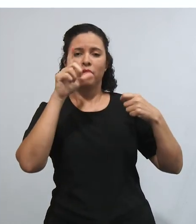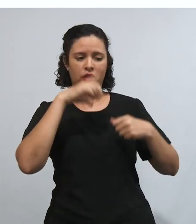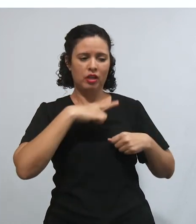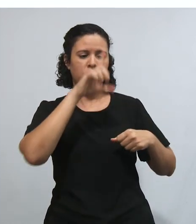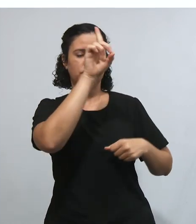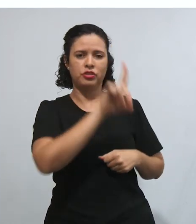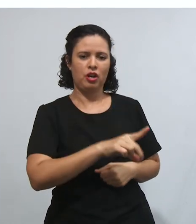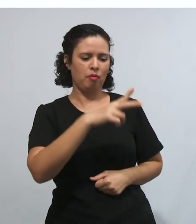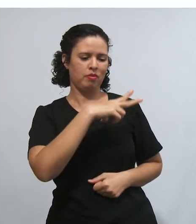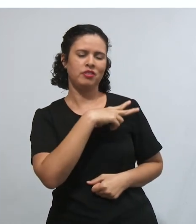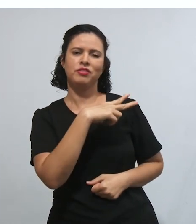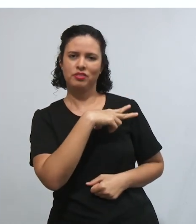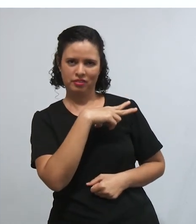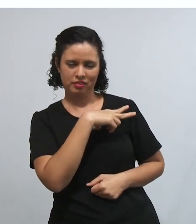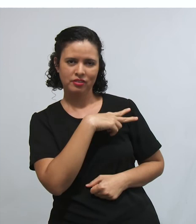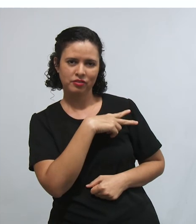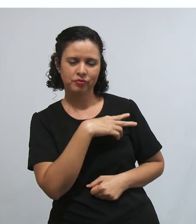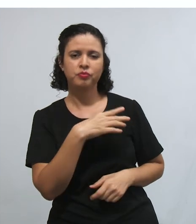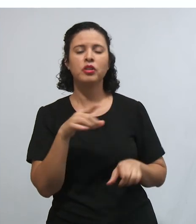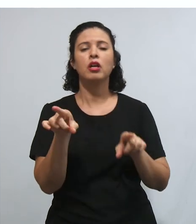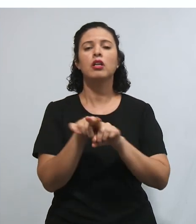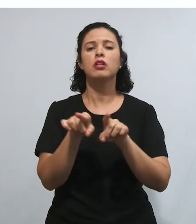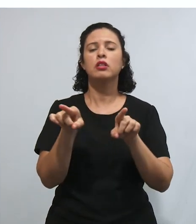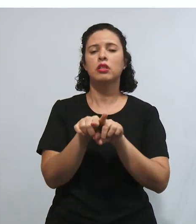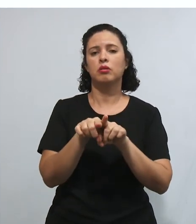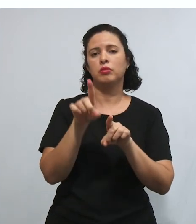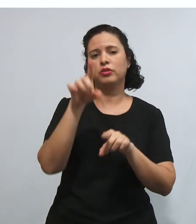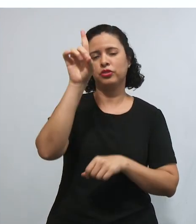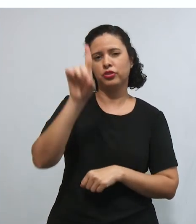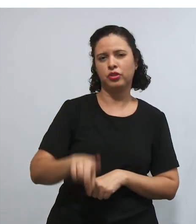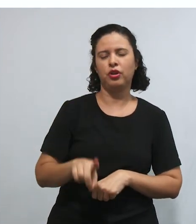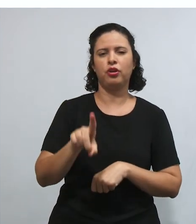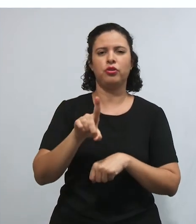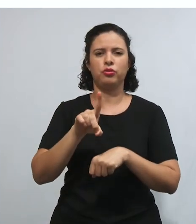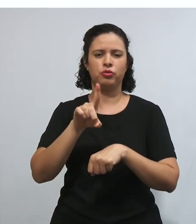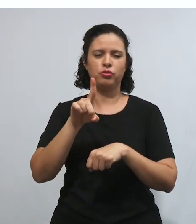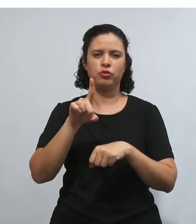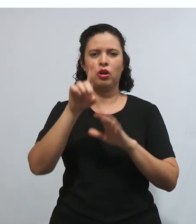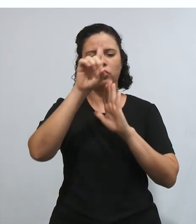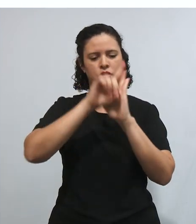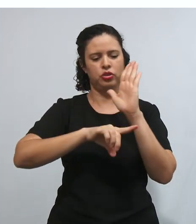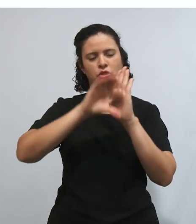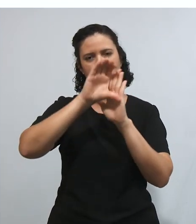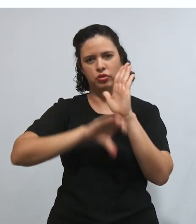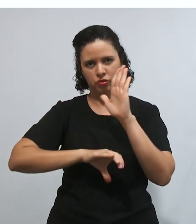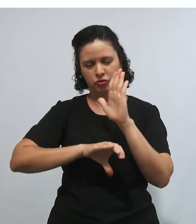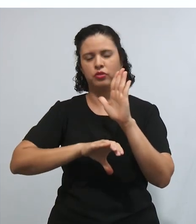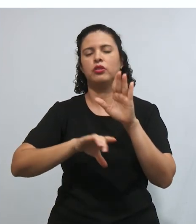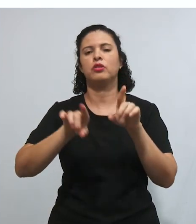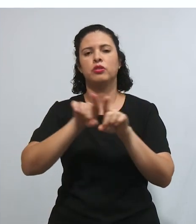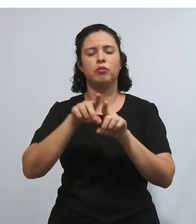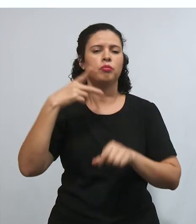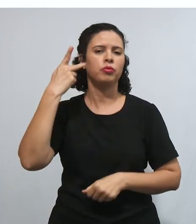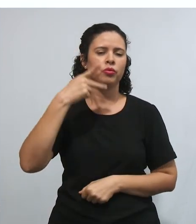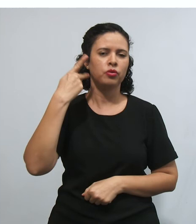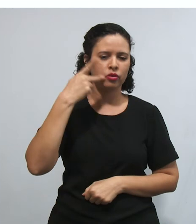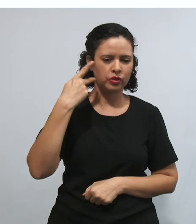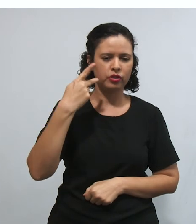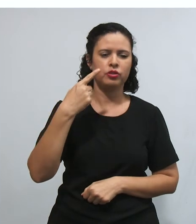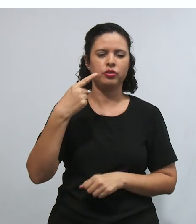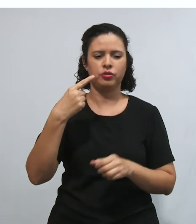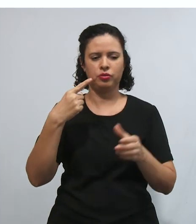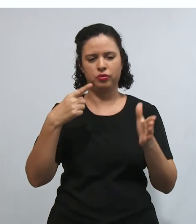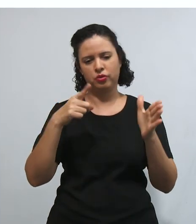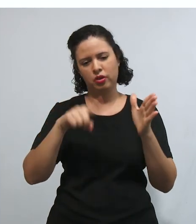liberdade, né? São os direitos civis e políticos reconhecidos ao final do século XIII, com a Revolução